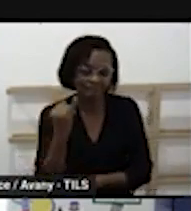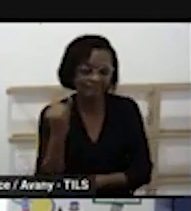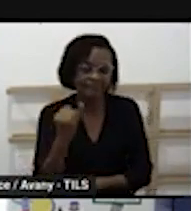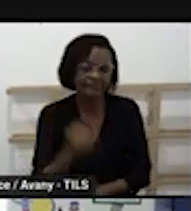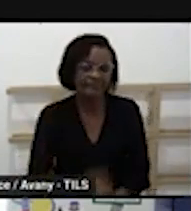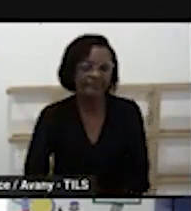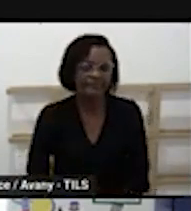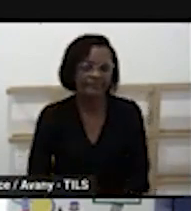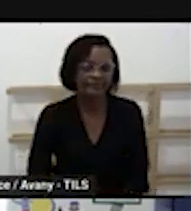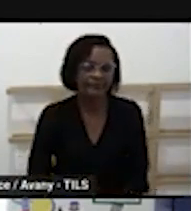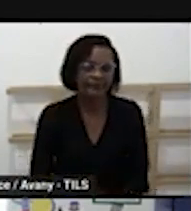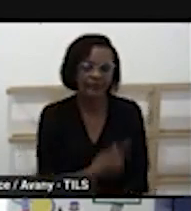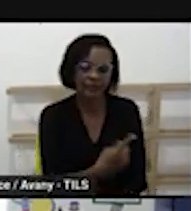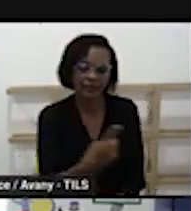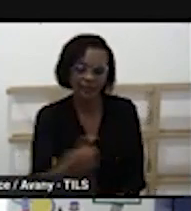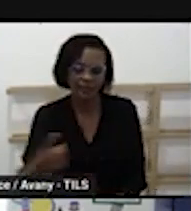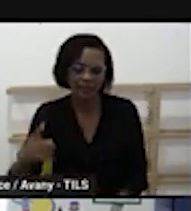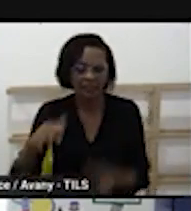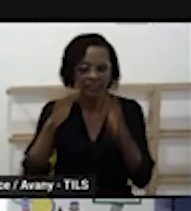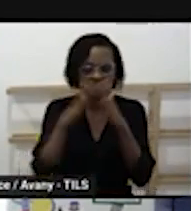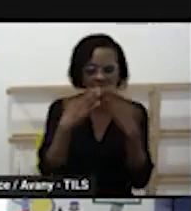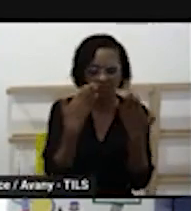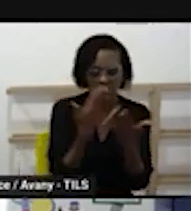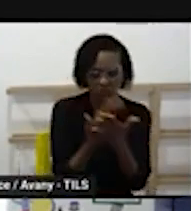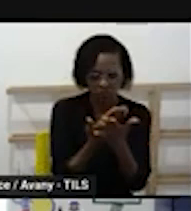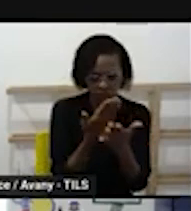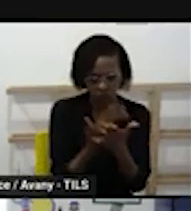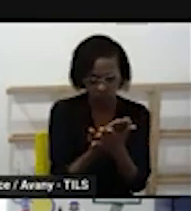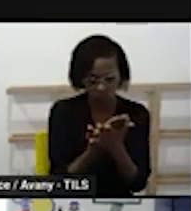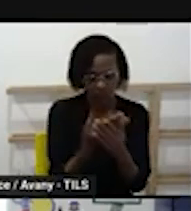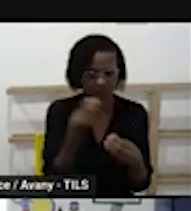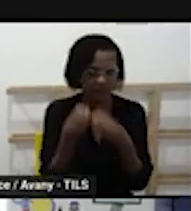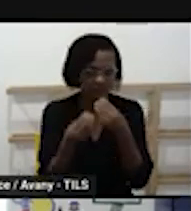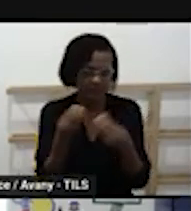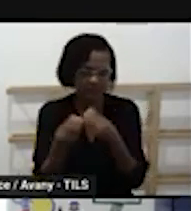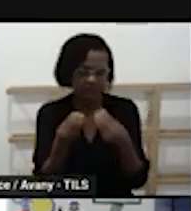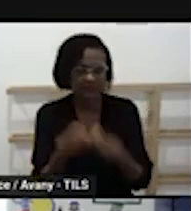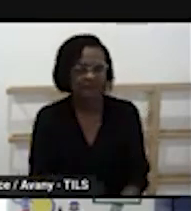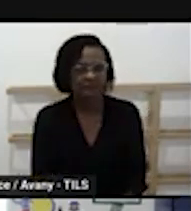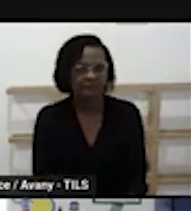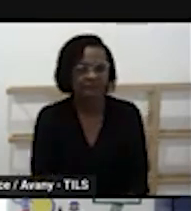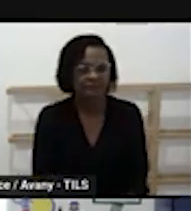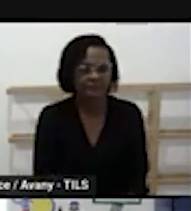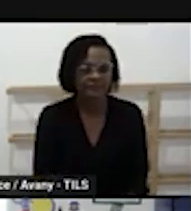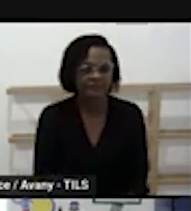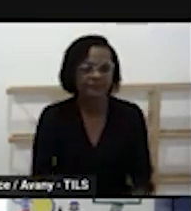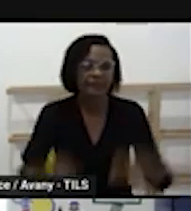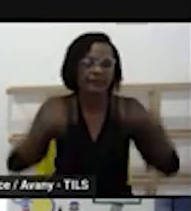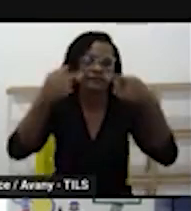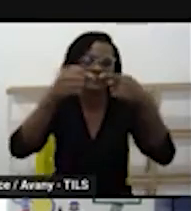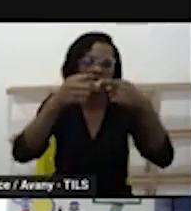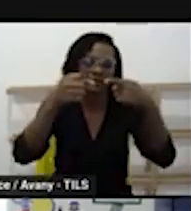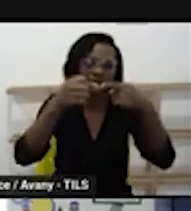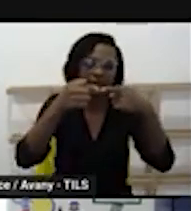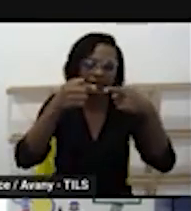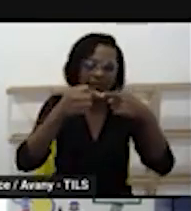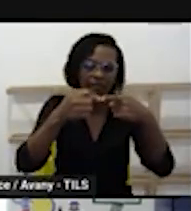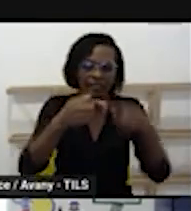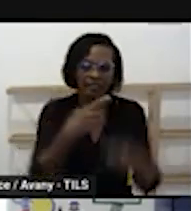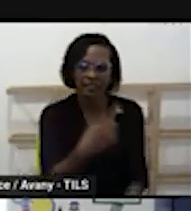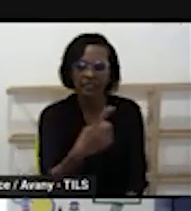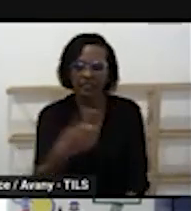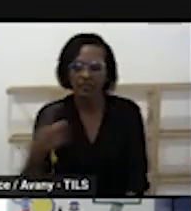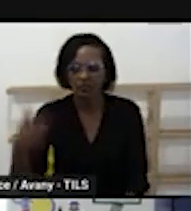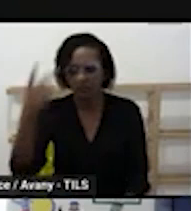acordo com a instituição uma escola quilombola por exemplo a gente precisa trazer e fazer a rotina de acordo com a realidade daquela escola